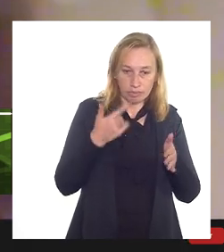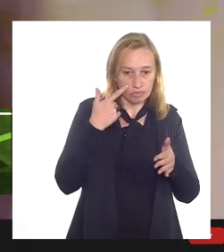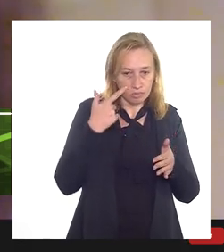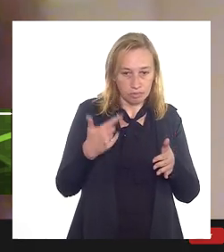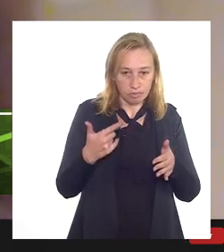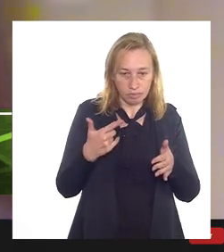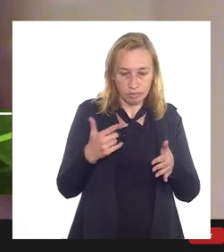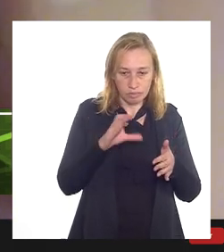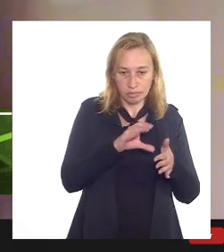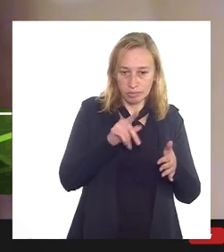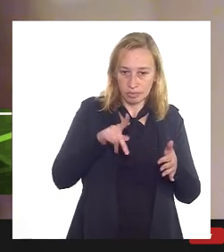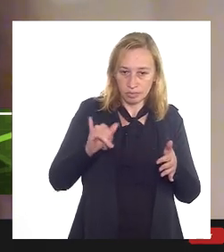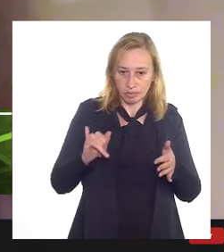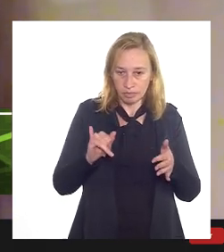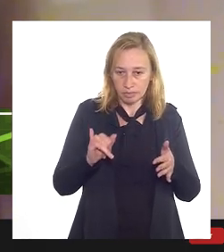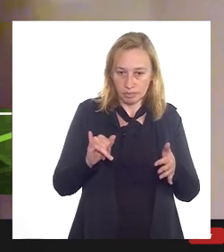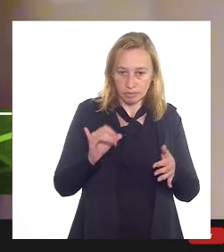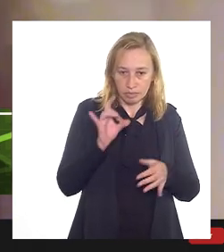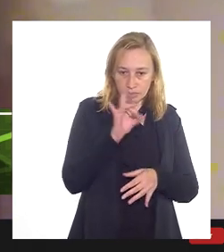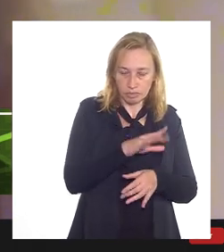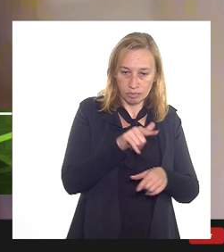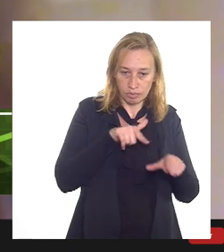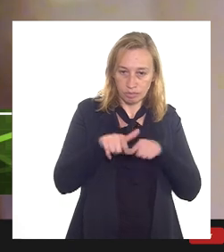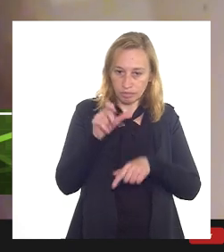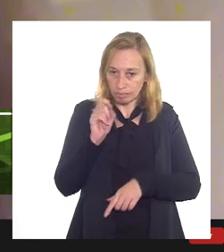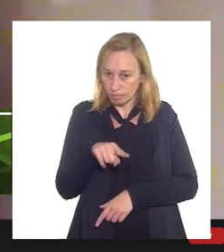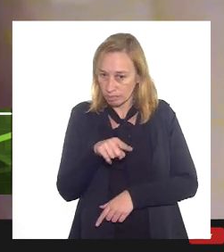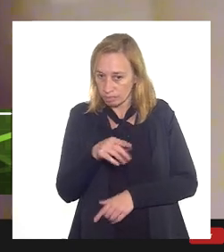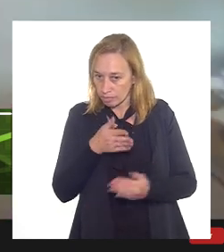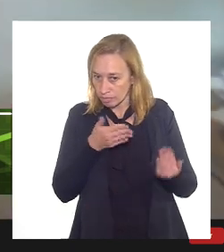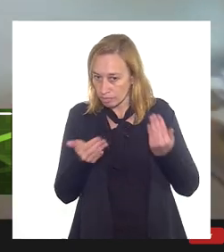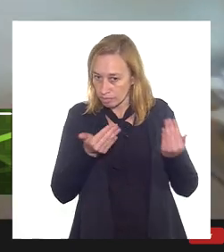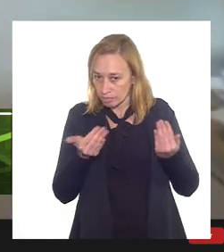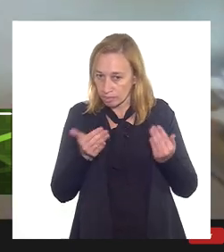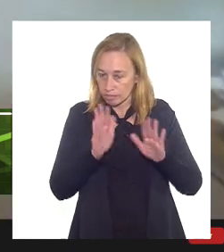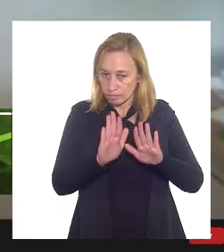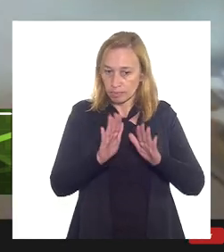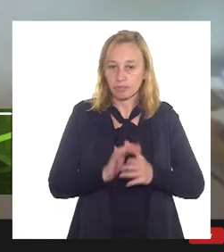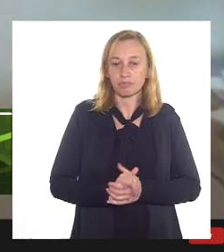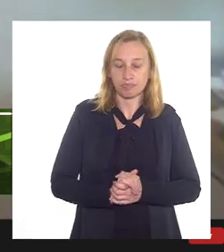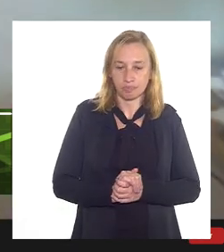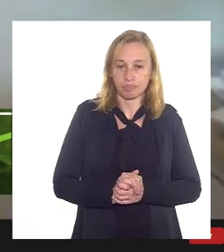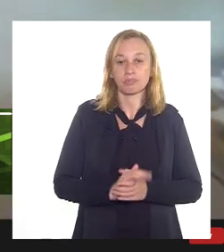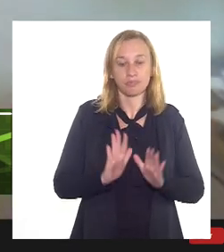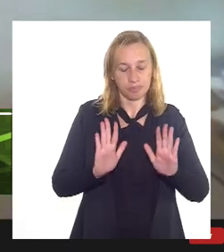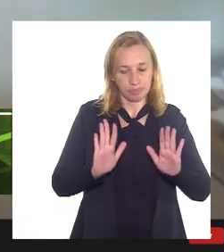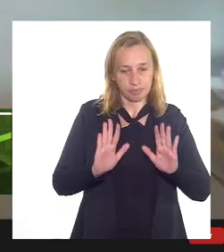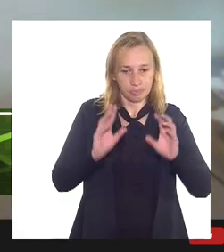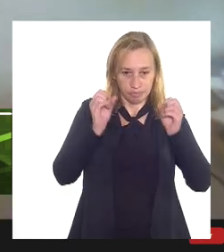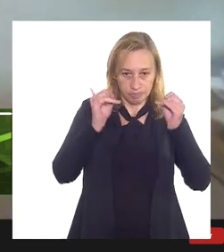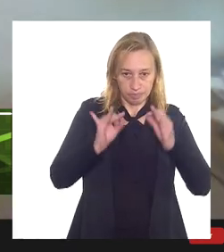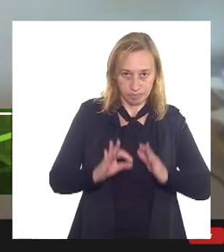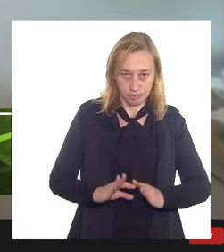CPI está falando do último exercício, não é isso? Em comparação. Não, olha só, deixa eu aqui explicar.